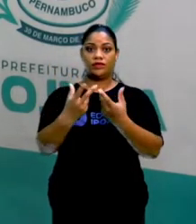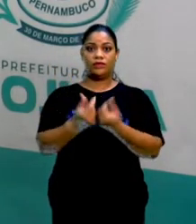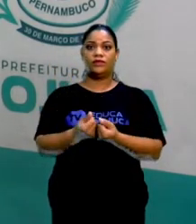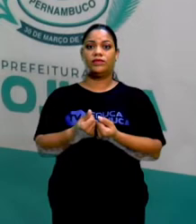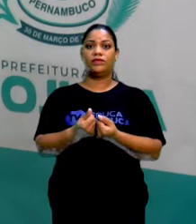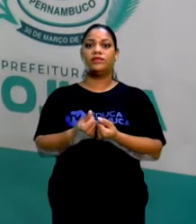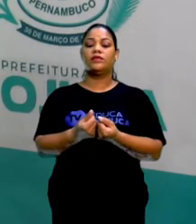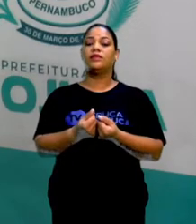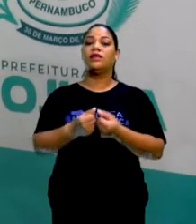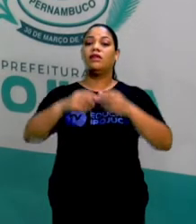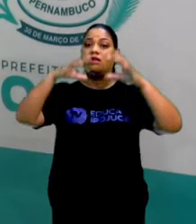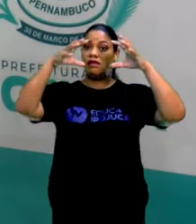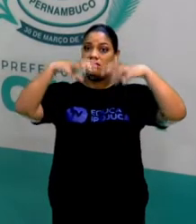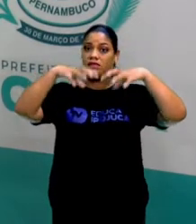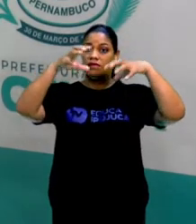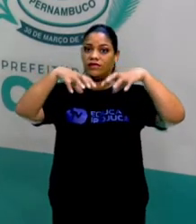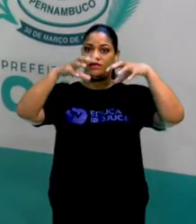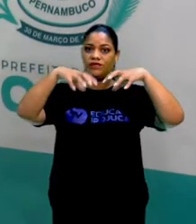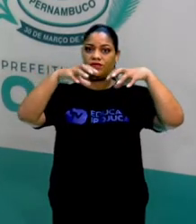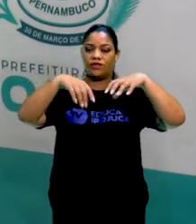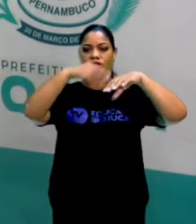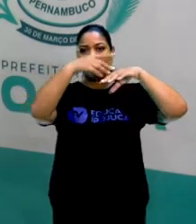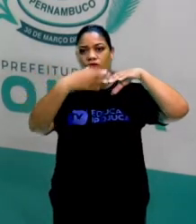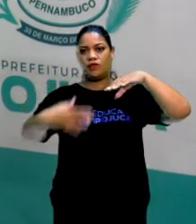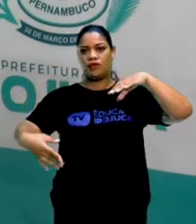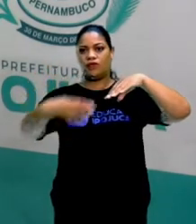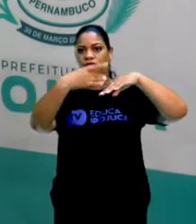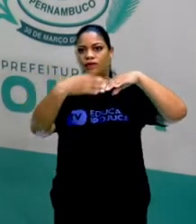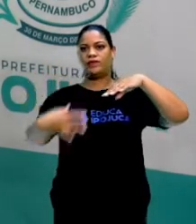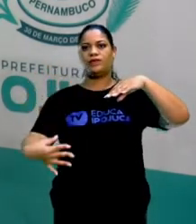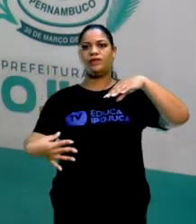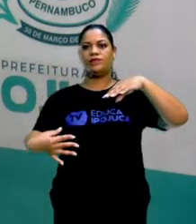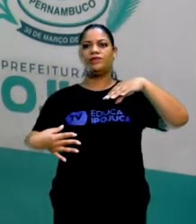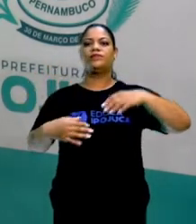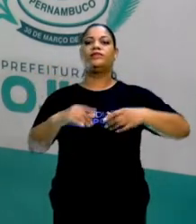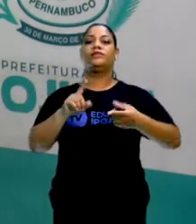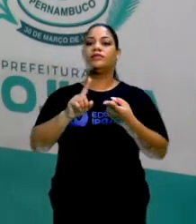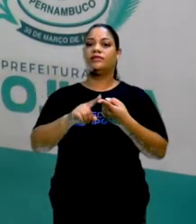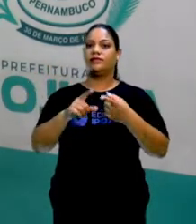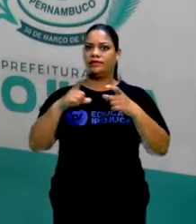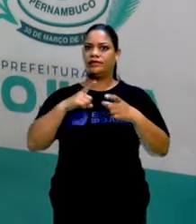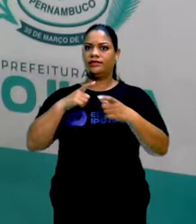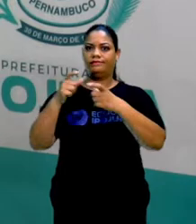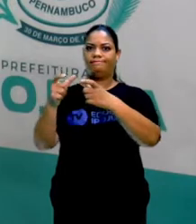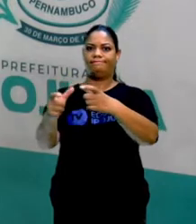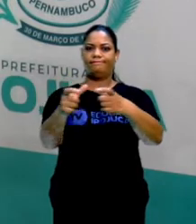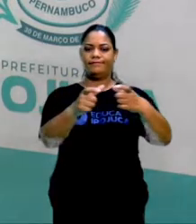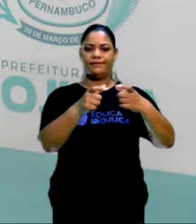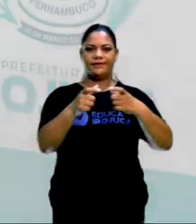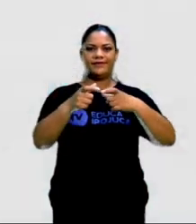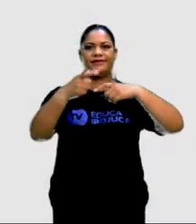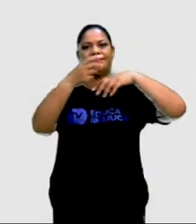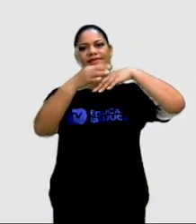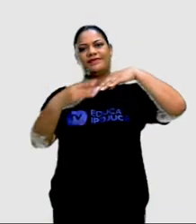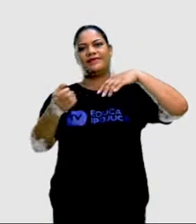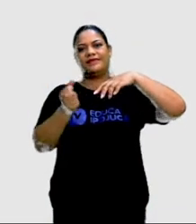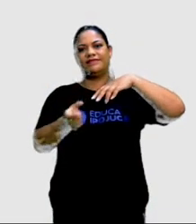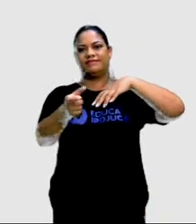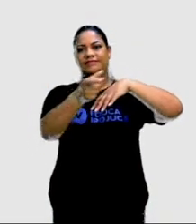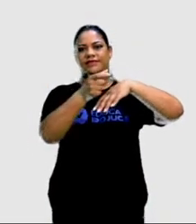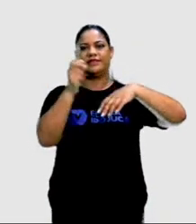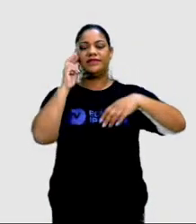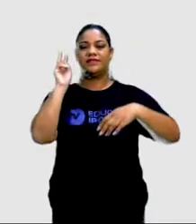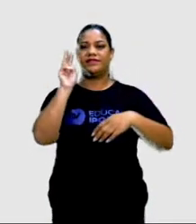vão embora na água da chuva. E fica muito sujeito também esse solo a ter erosão. Aqui a gente está vendo um cultivo em